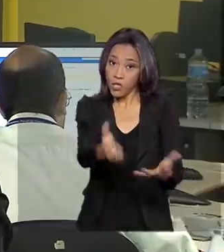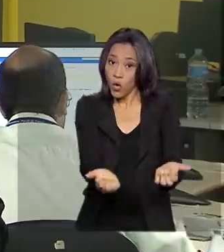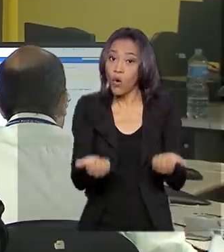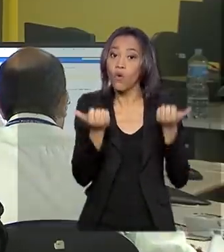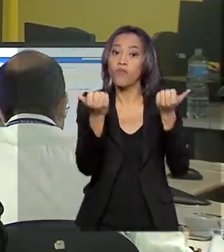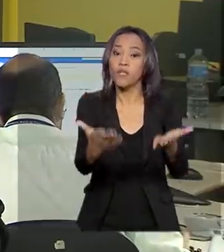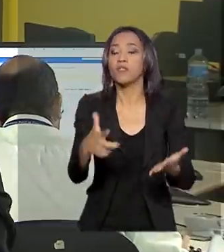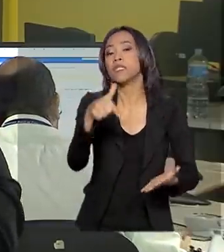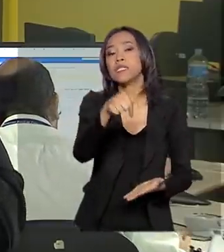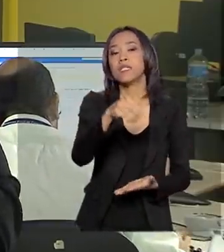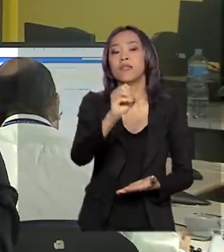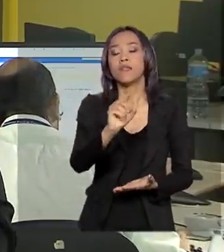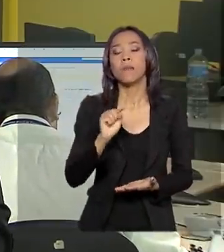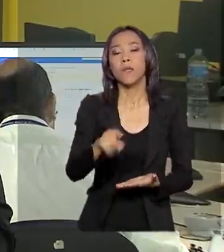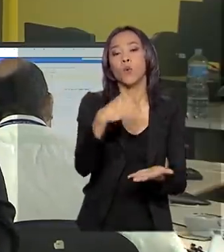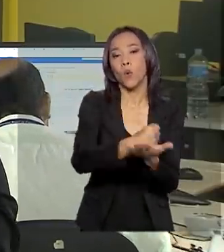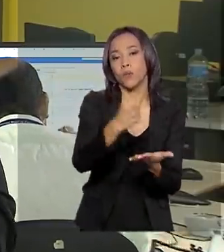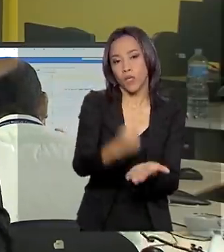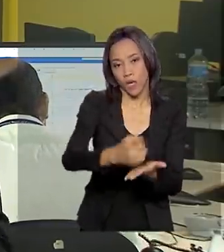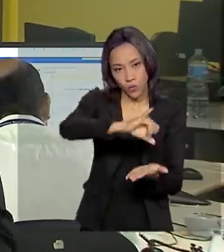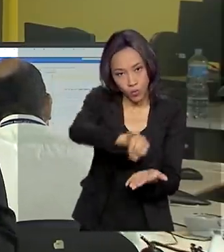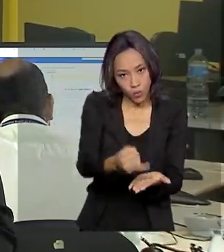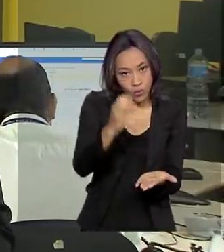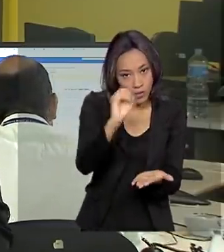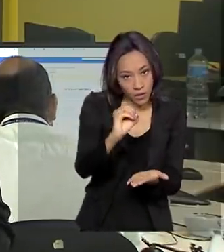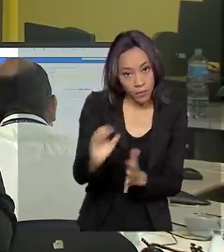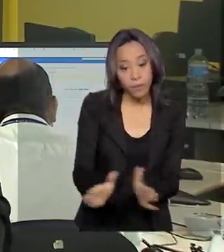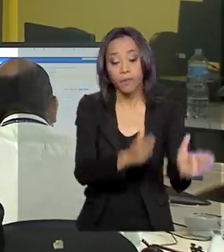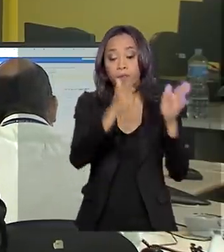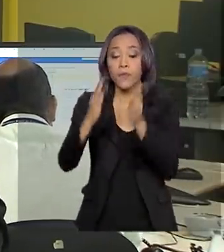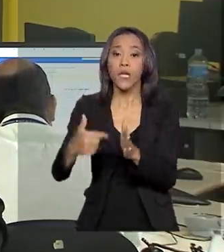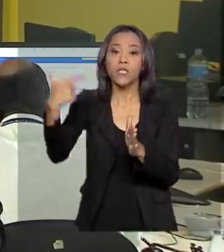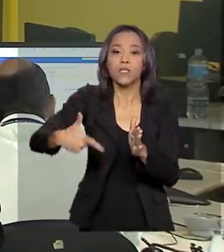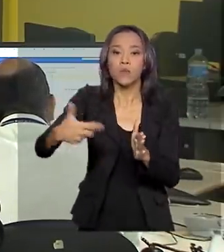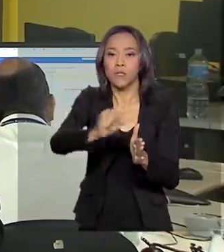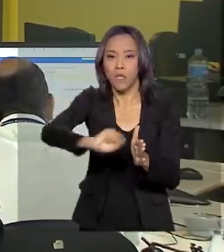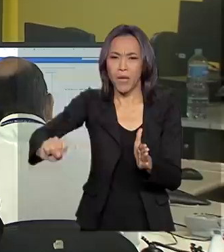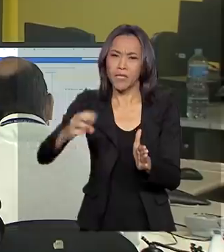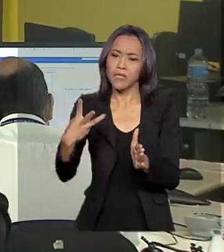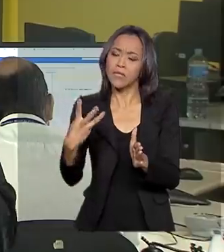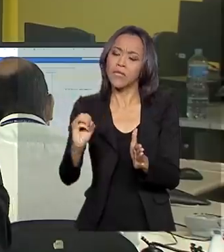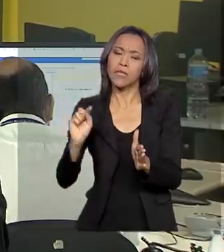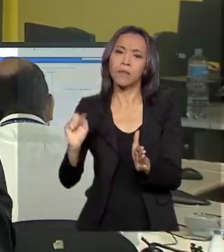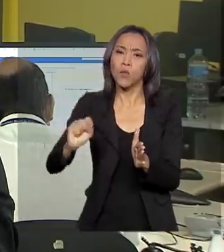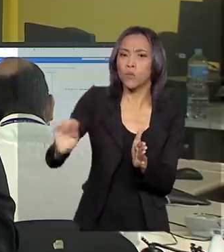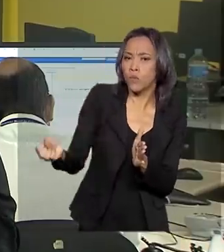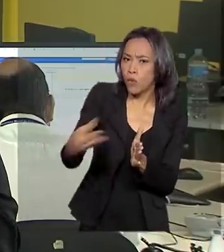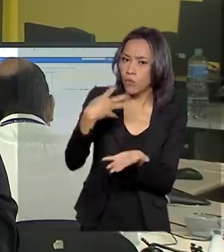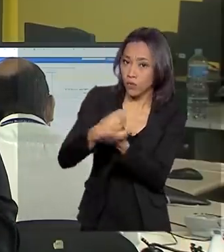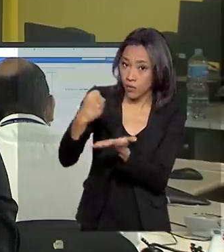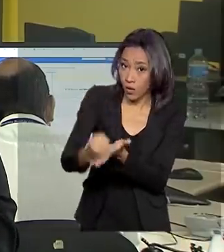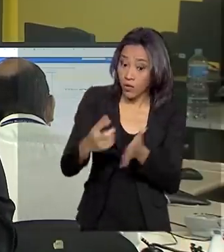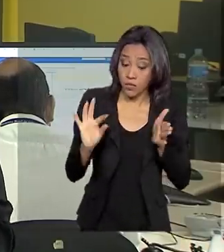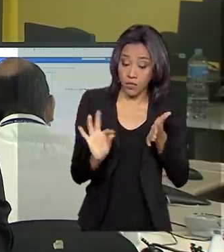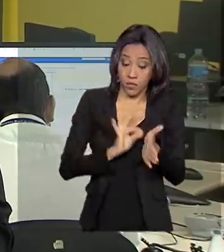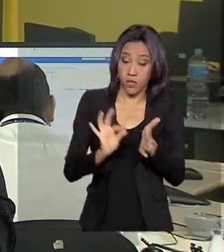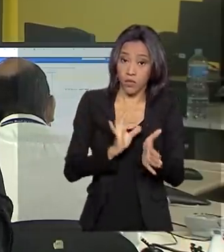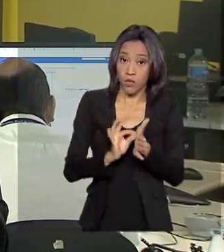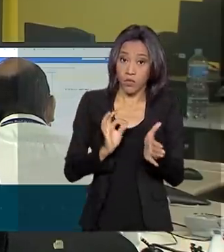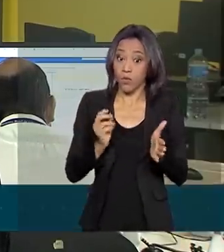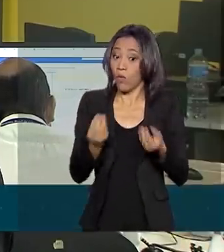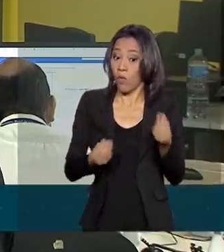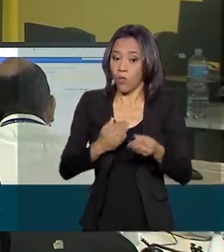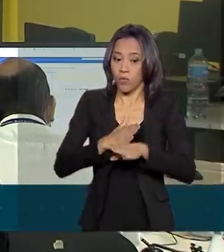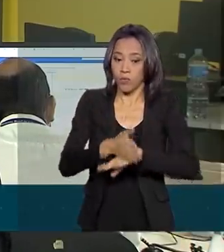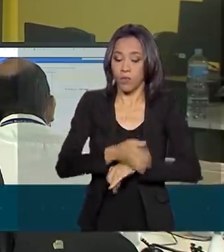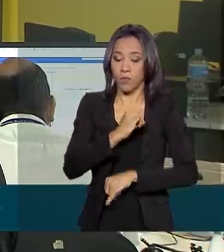70 mil contratos a juros zero. E no segundo semestre, 30 mil novos contratos. As inscrições devem ser feitas no endereço